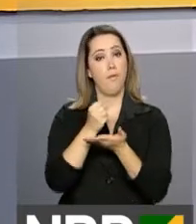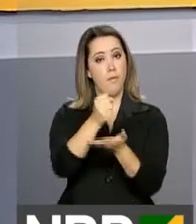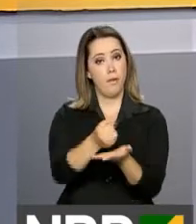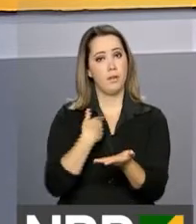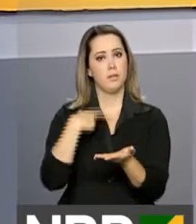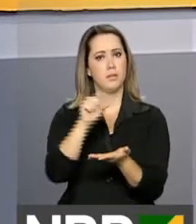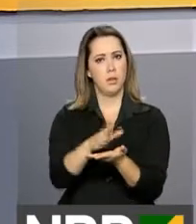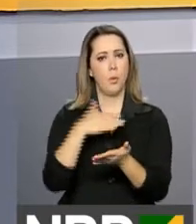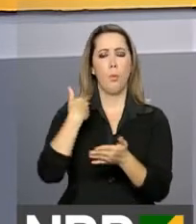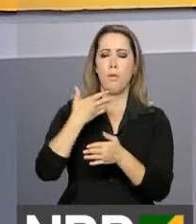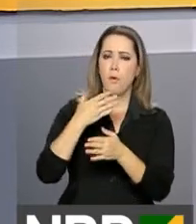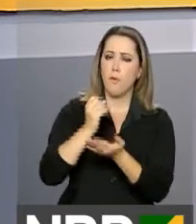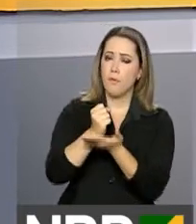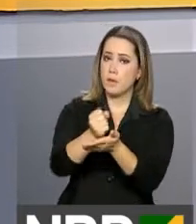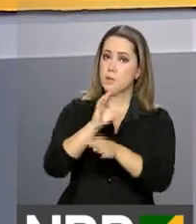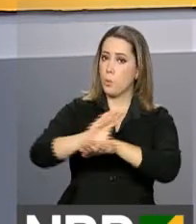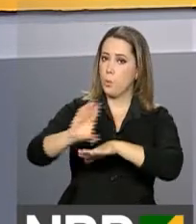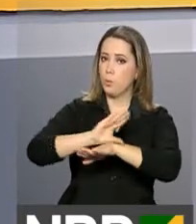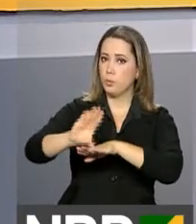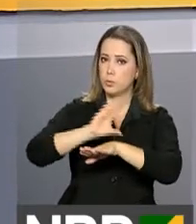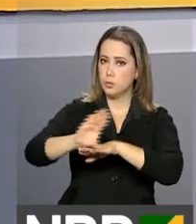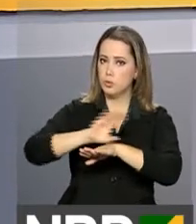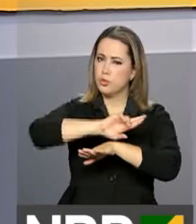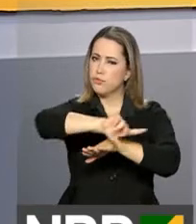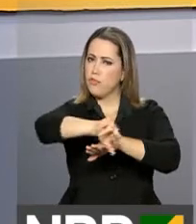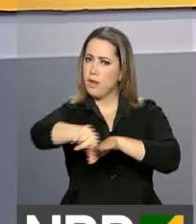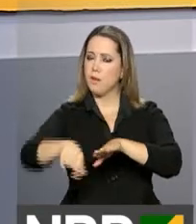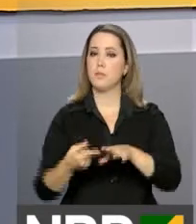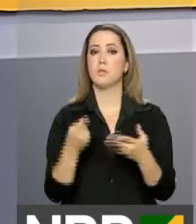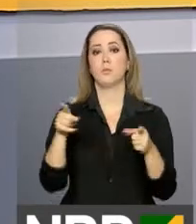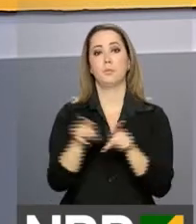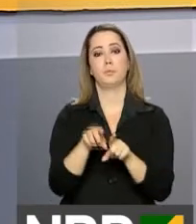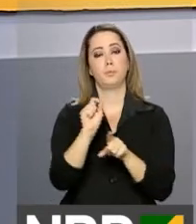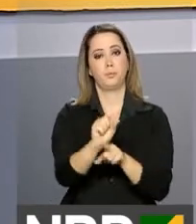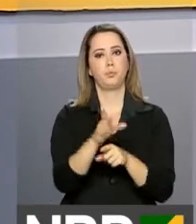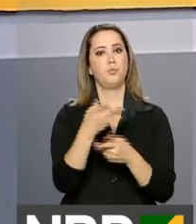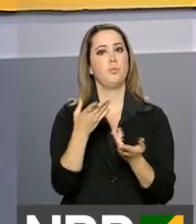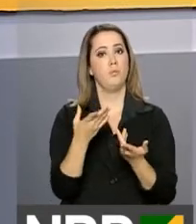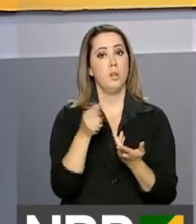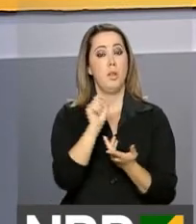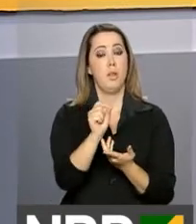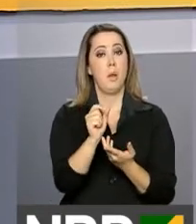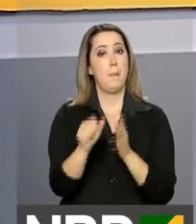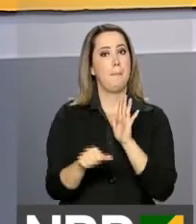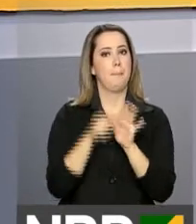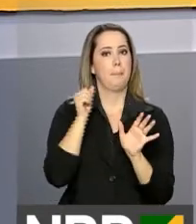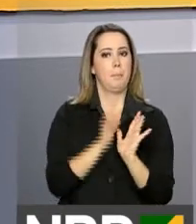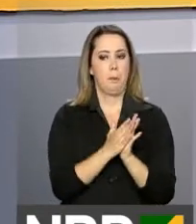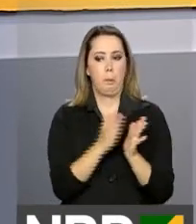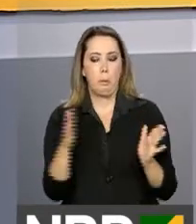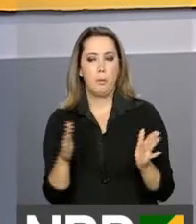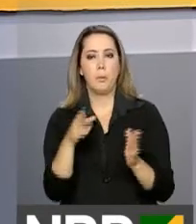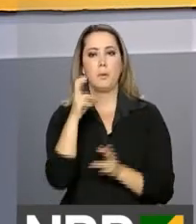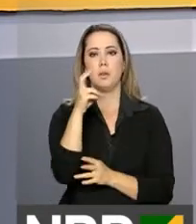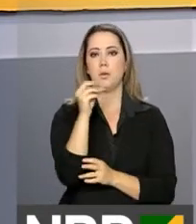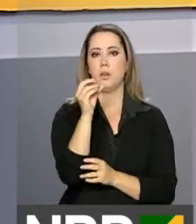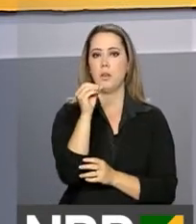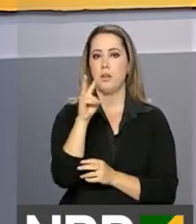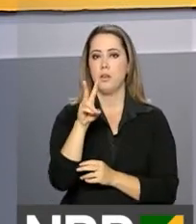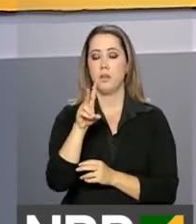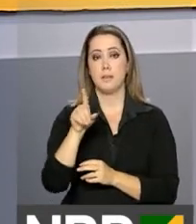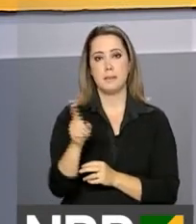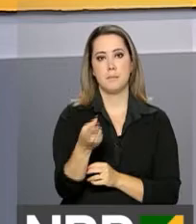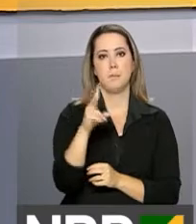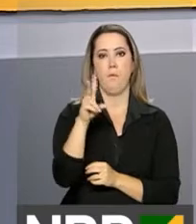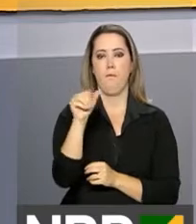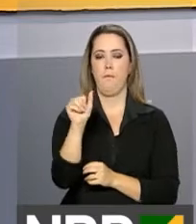inicial e continuada ou qualificação profissional, além de cursos técnicos. Nesta primeira fase são 500 mil